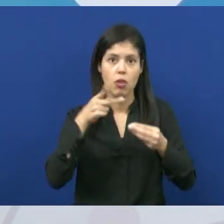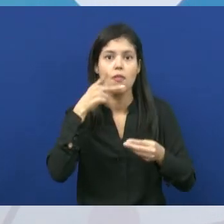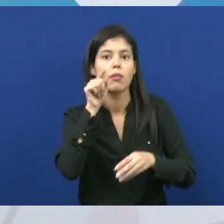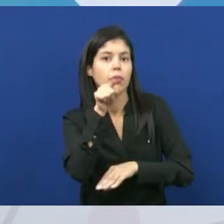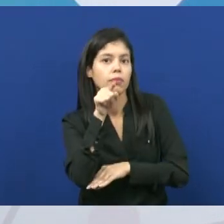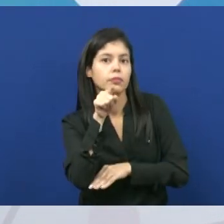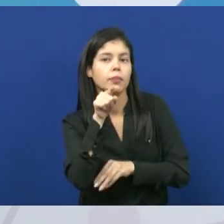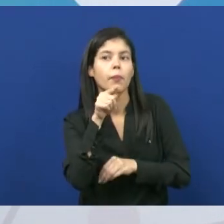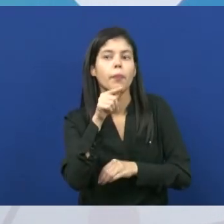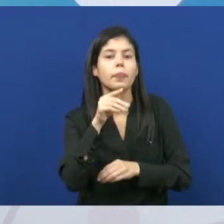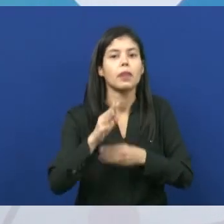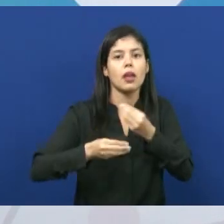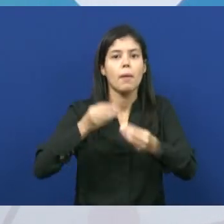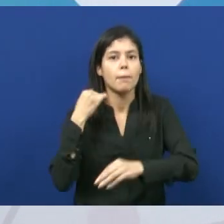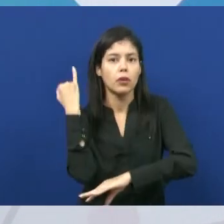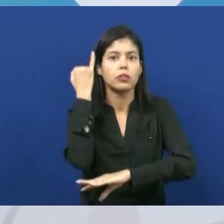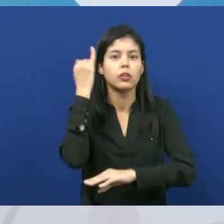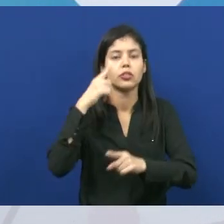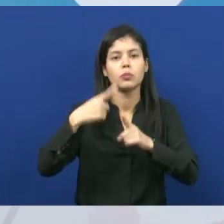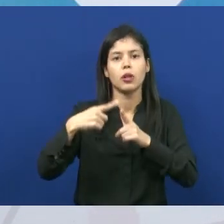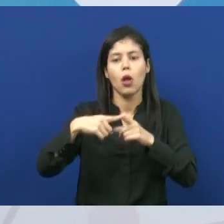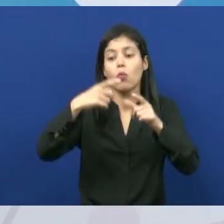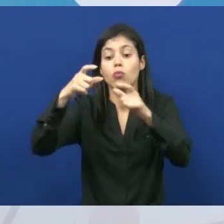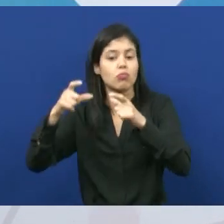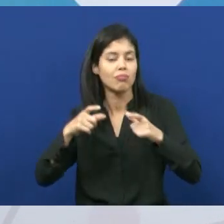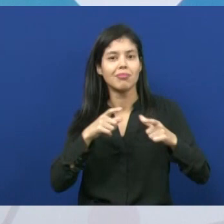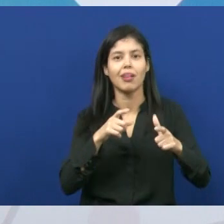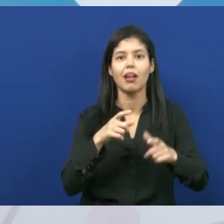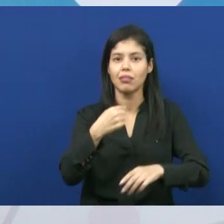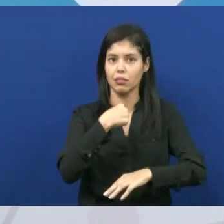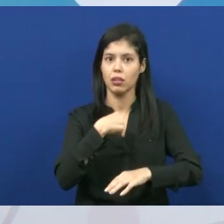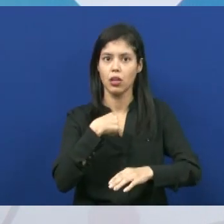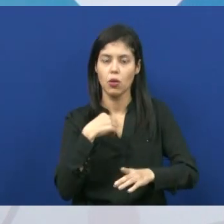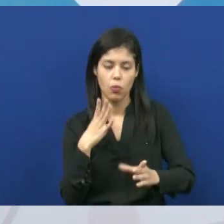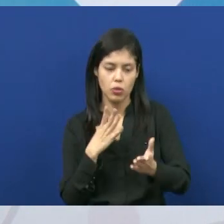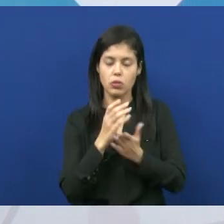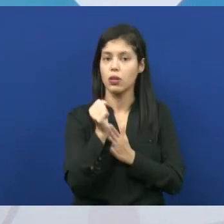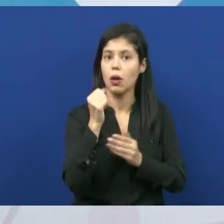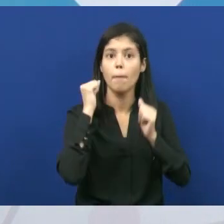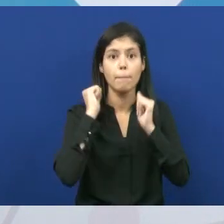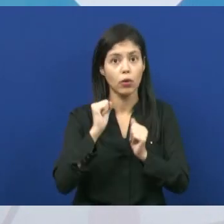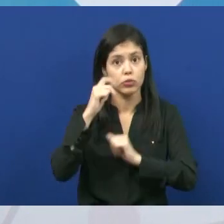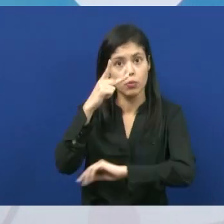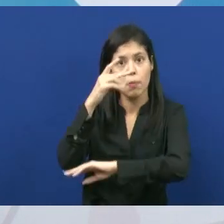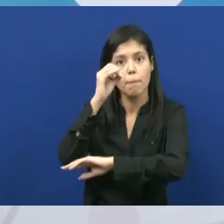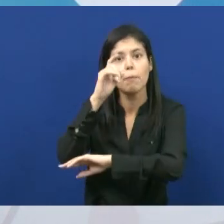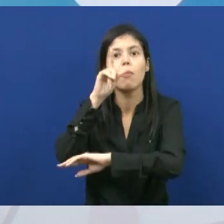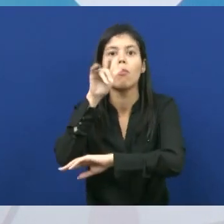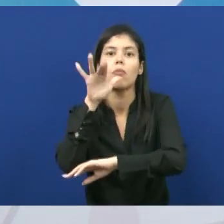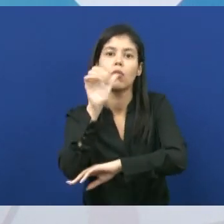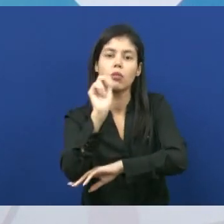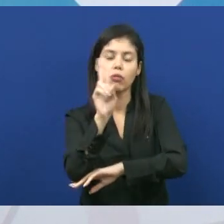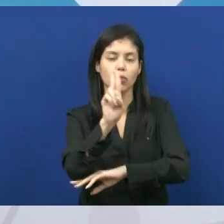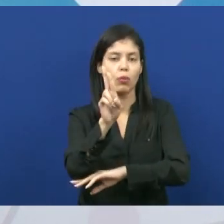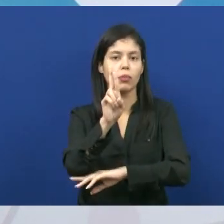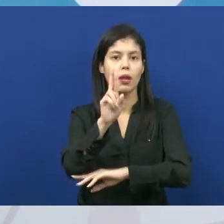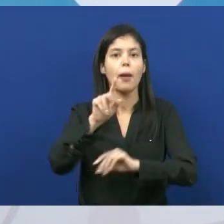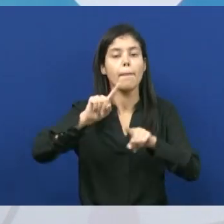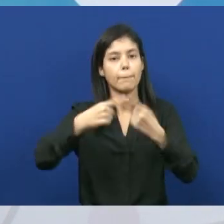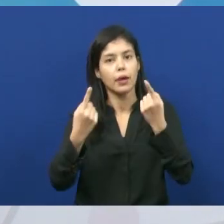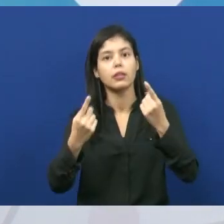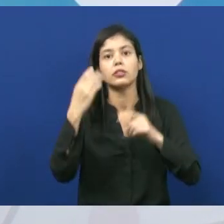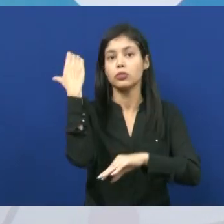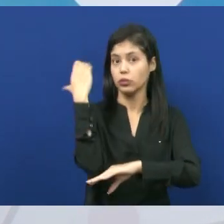importante, porque dependendo da região em que eu estiver, eu posso adotar nomes populares diferentes, mas o nome científico